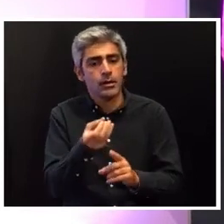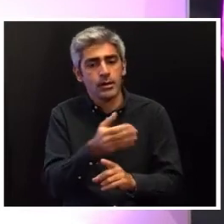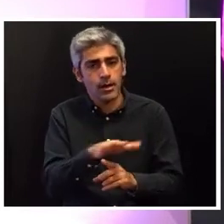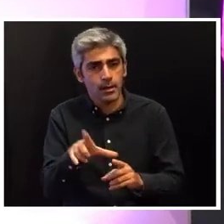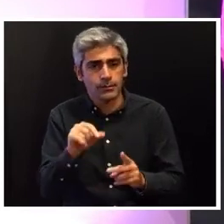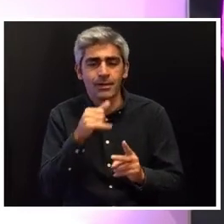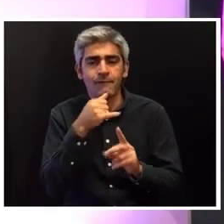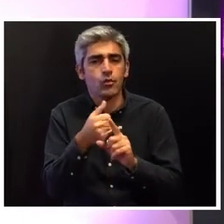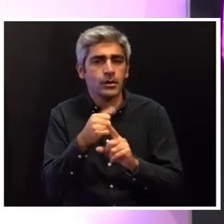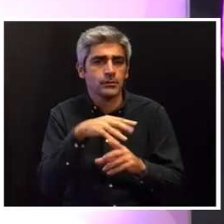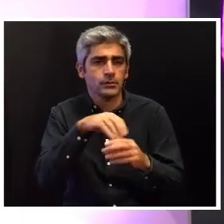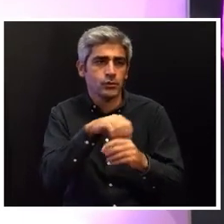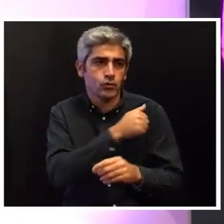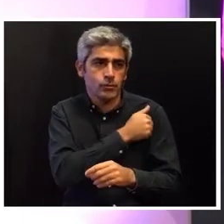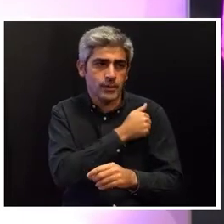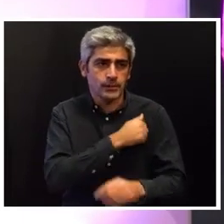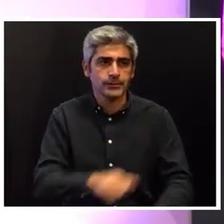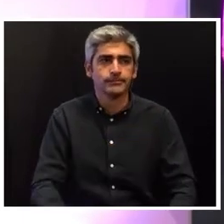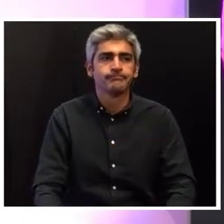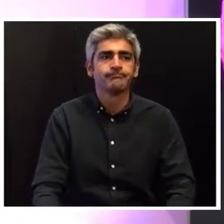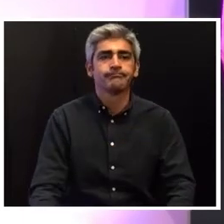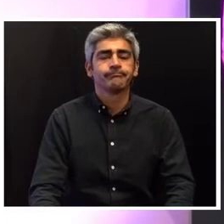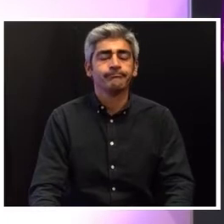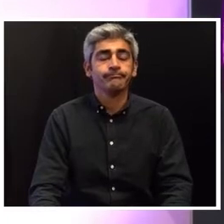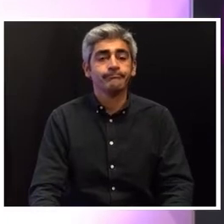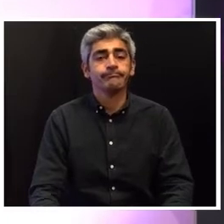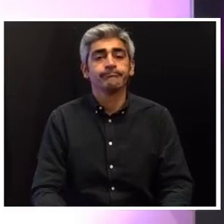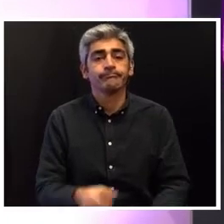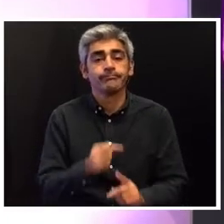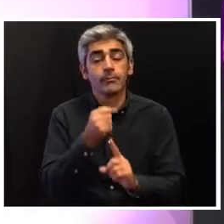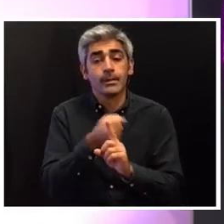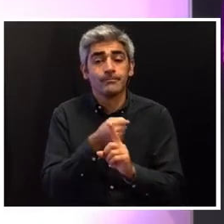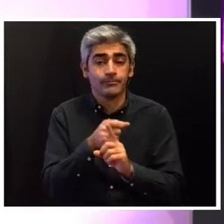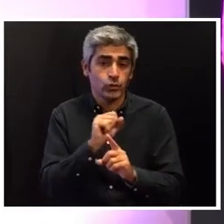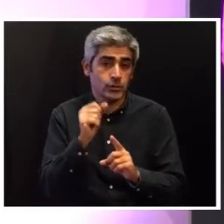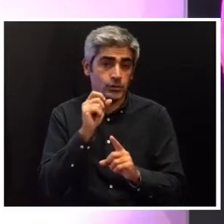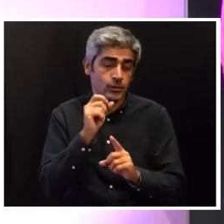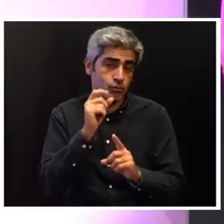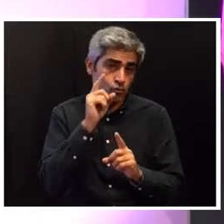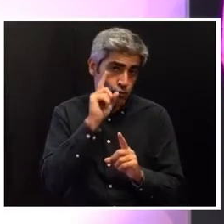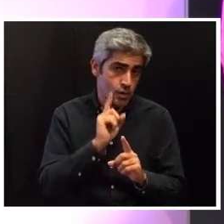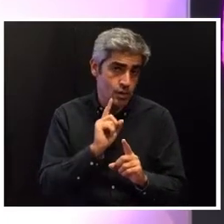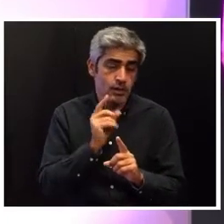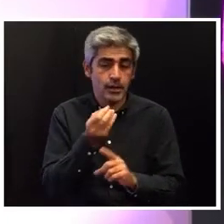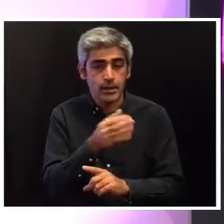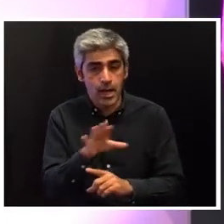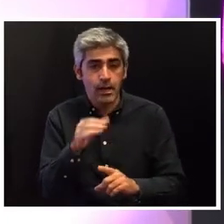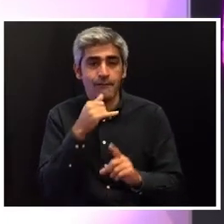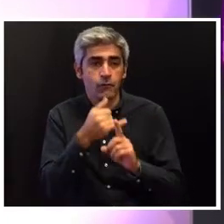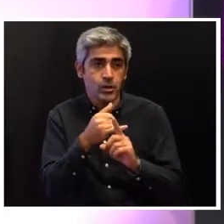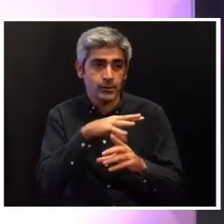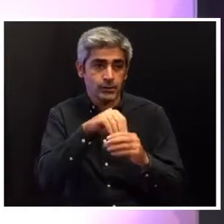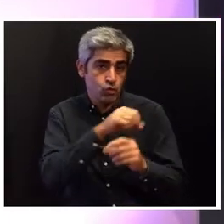violência doméstica. O combate à violência contra as mulheres, a violência contra as crianças e a violência doméstica